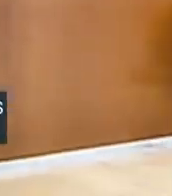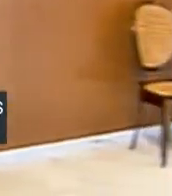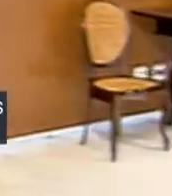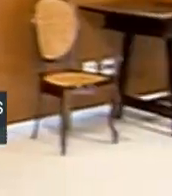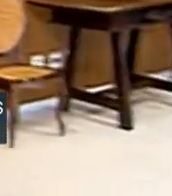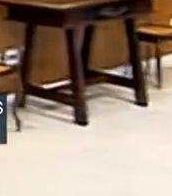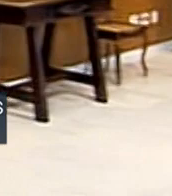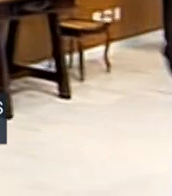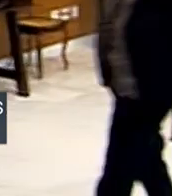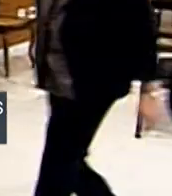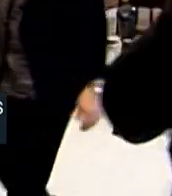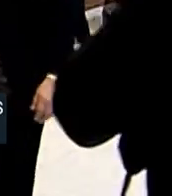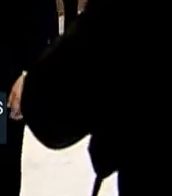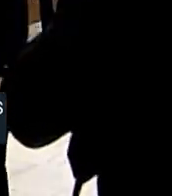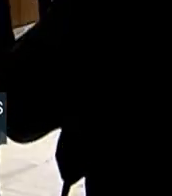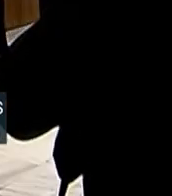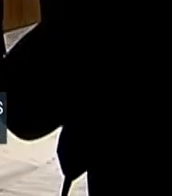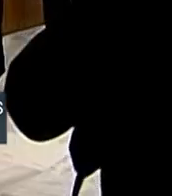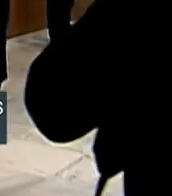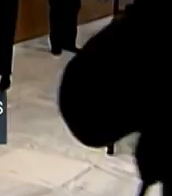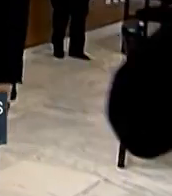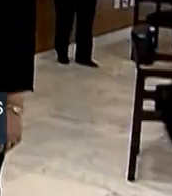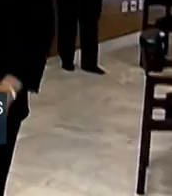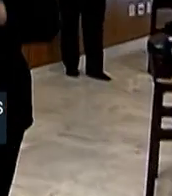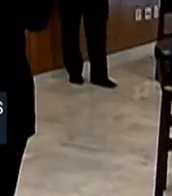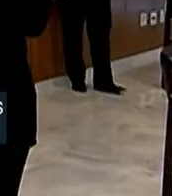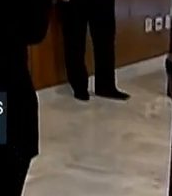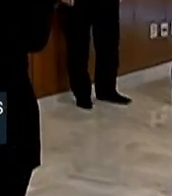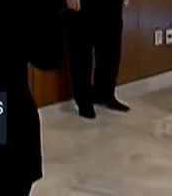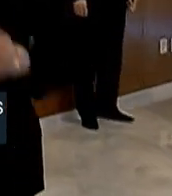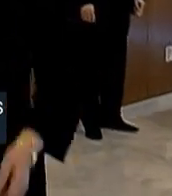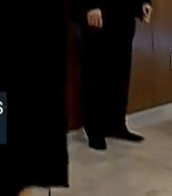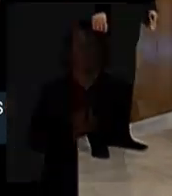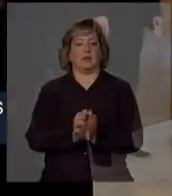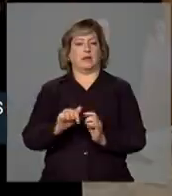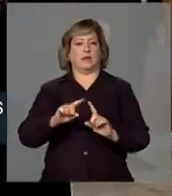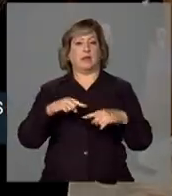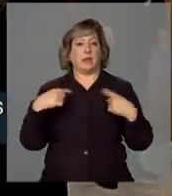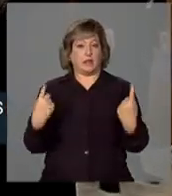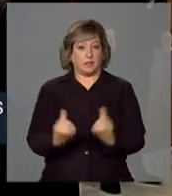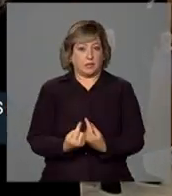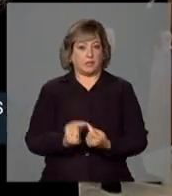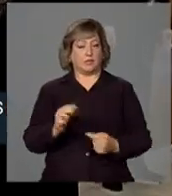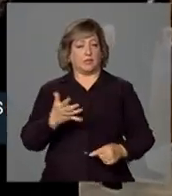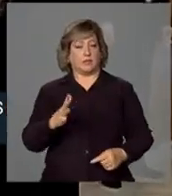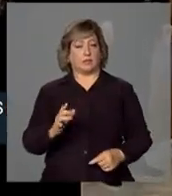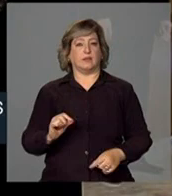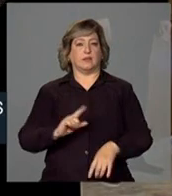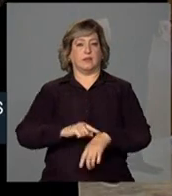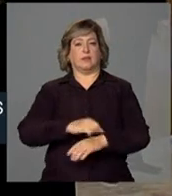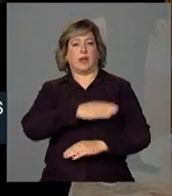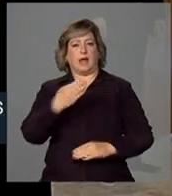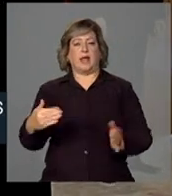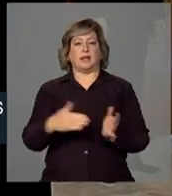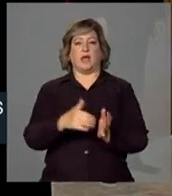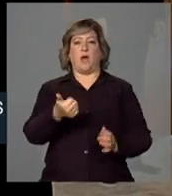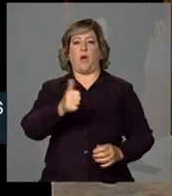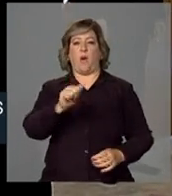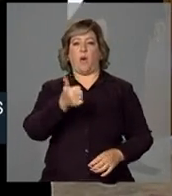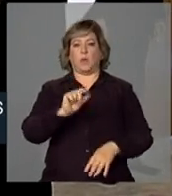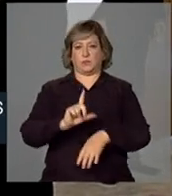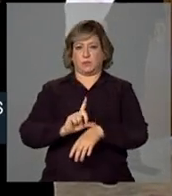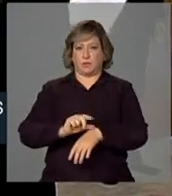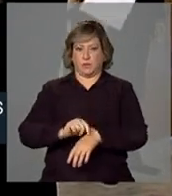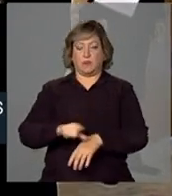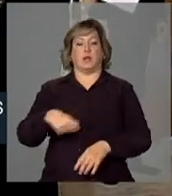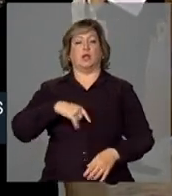neste momento está reunido com a presidenta Dilma Rousseff. Esta reunião deve durar mais ou menos até as 11 horas, quando